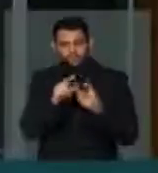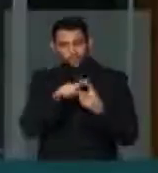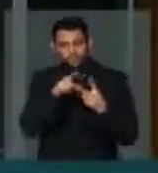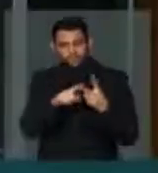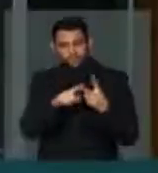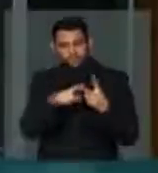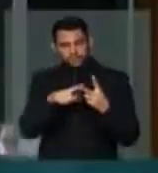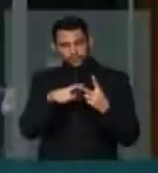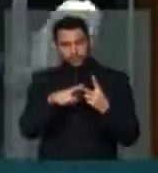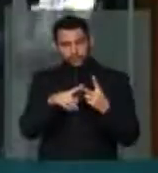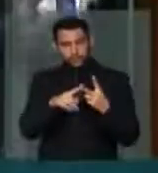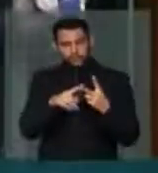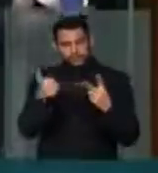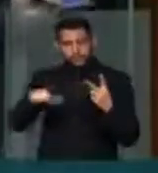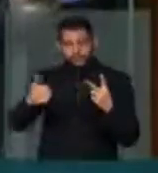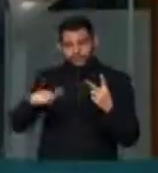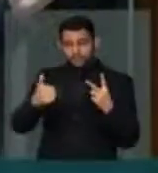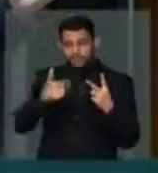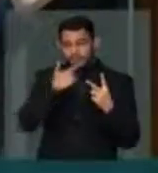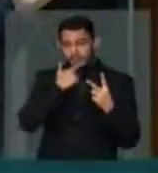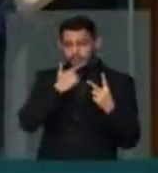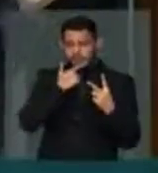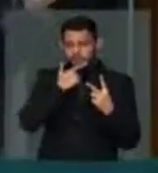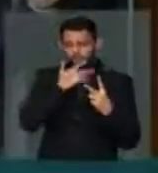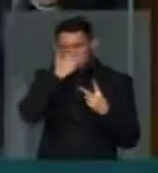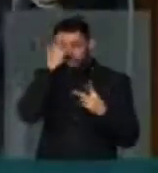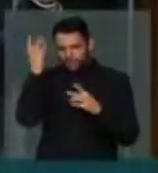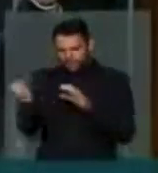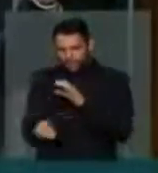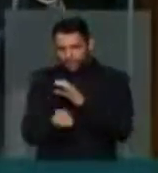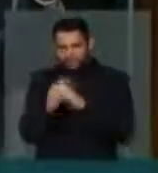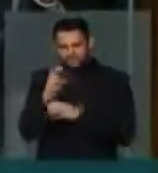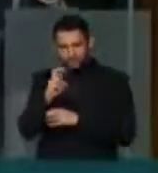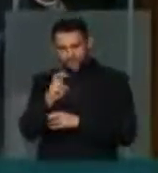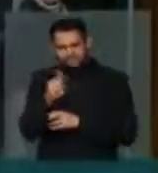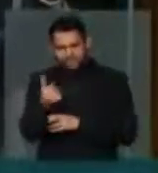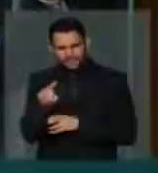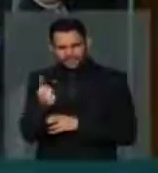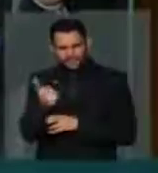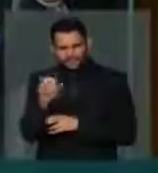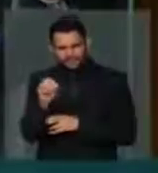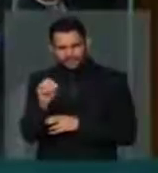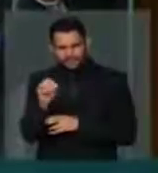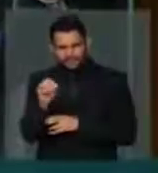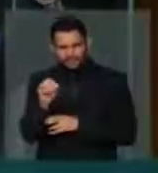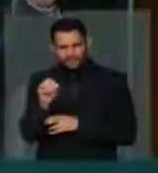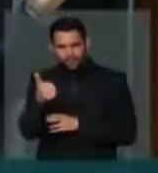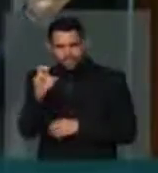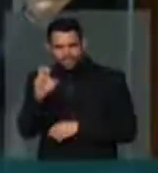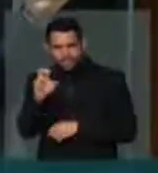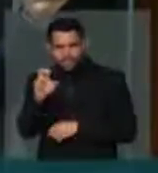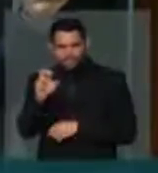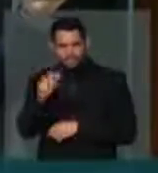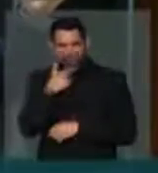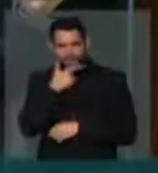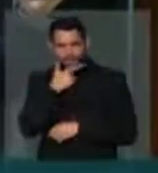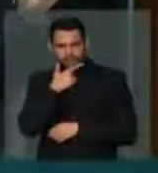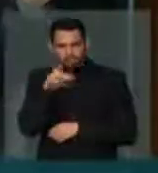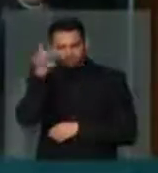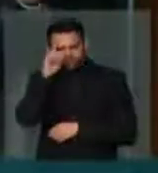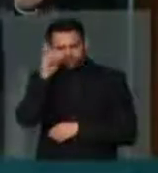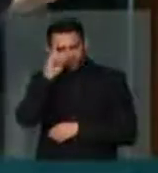Nesses centros, o produtor que fabrica ali 5, 6, 10 ou 15 ou 20 queijos por dia,